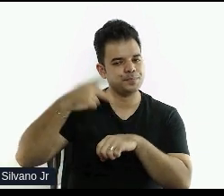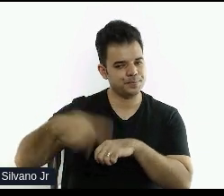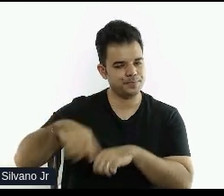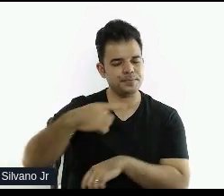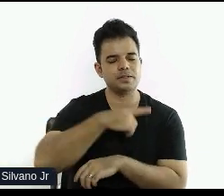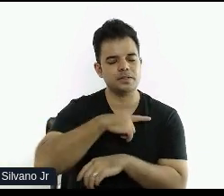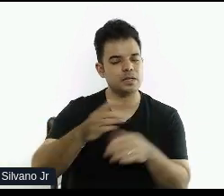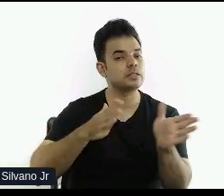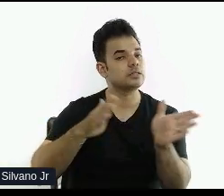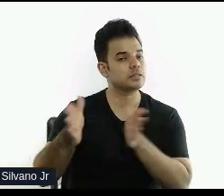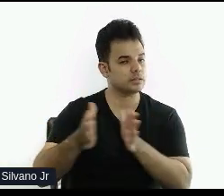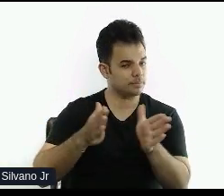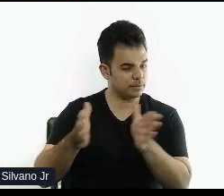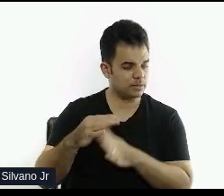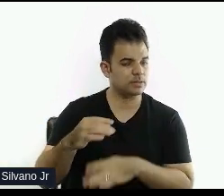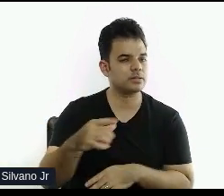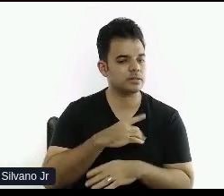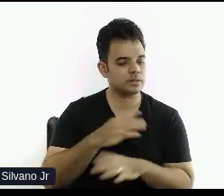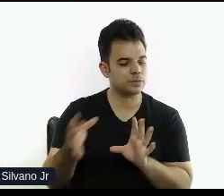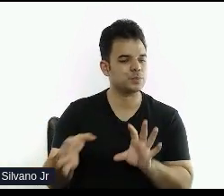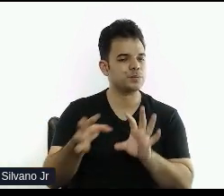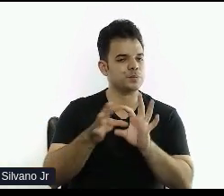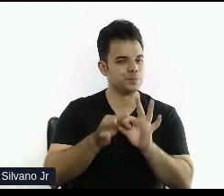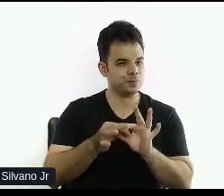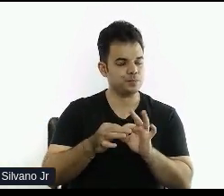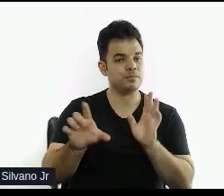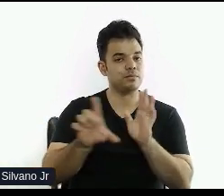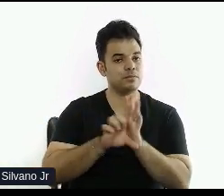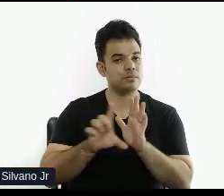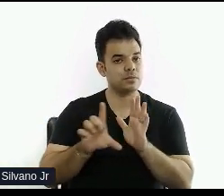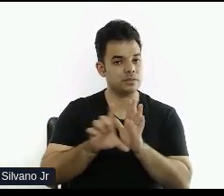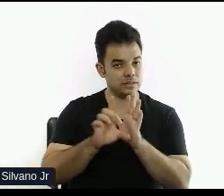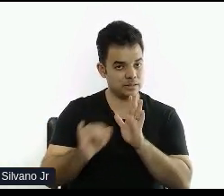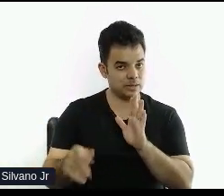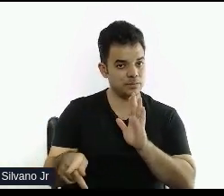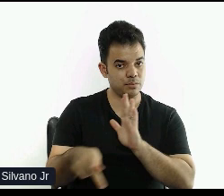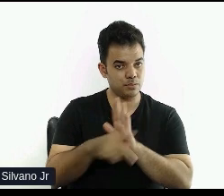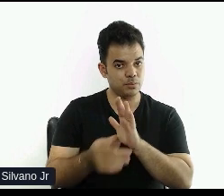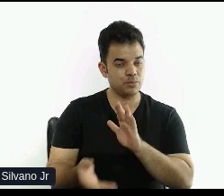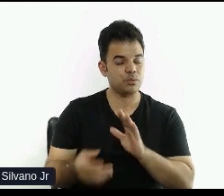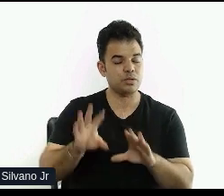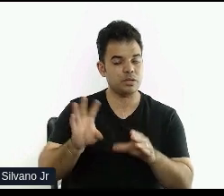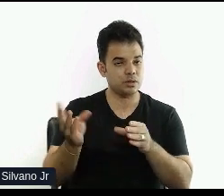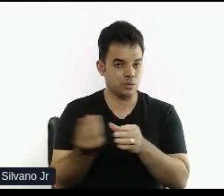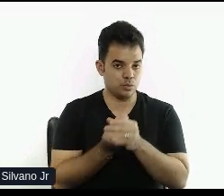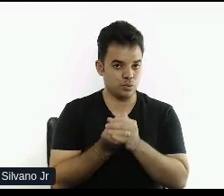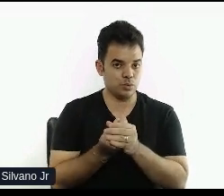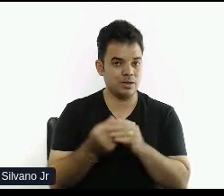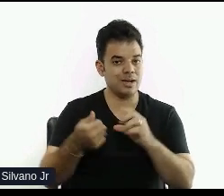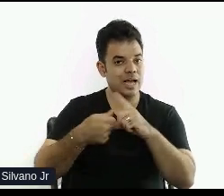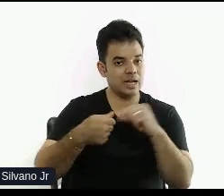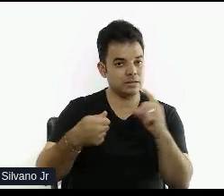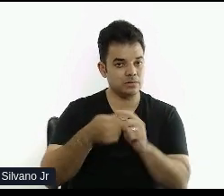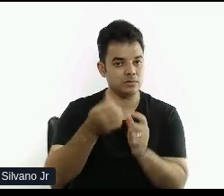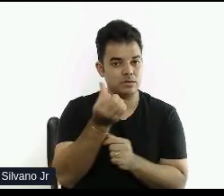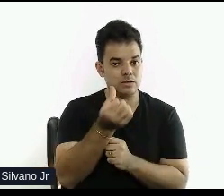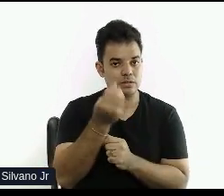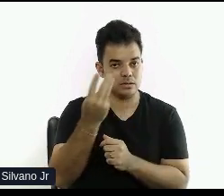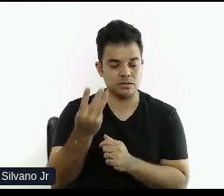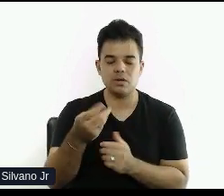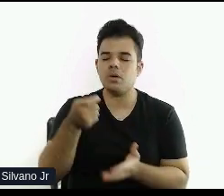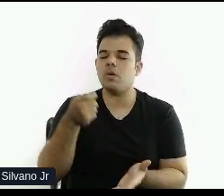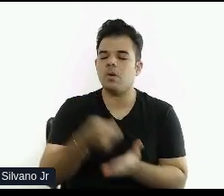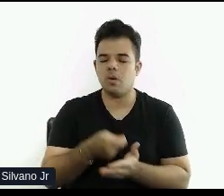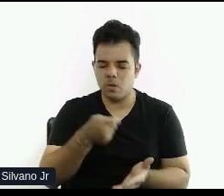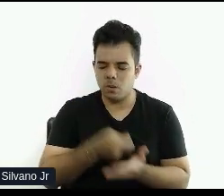acessibilidade está super conectada. A Lei Brasileira de Inclusão, né? Que no artigo 63, ela fala da obrigatoriedade de todos os